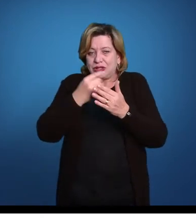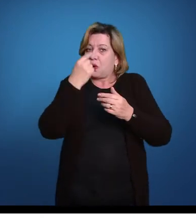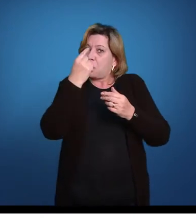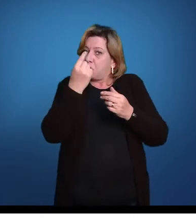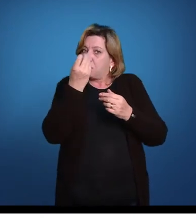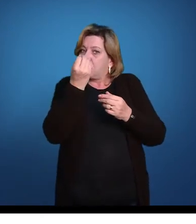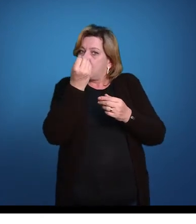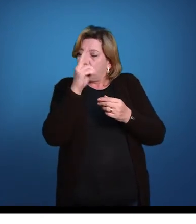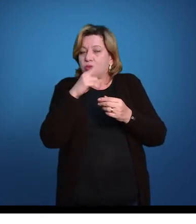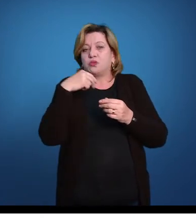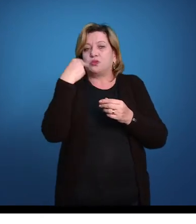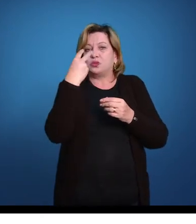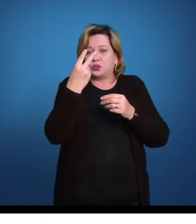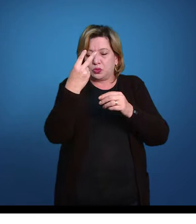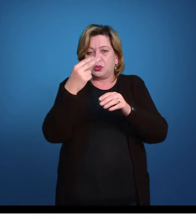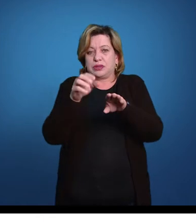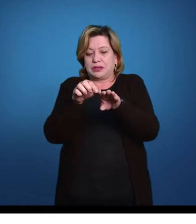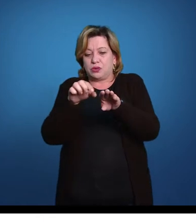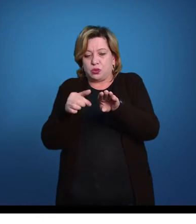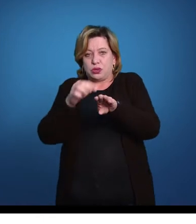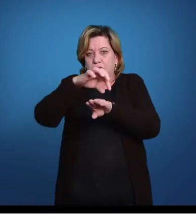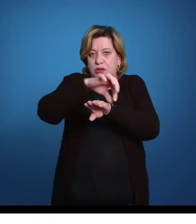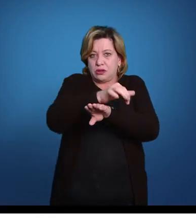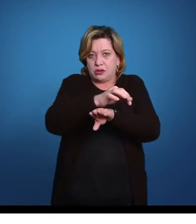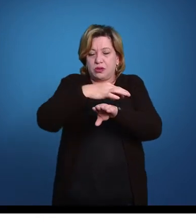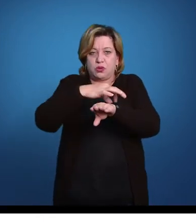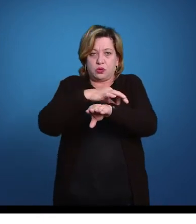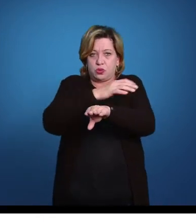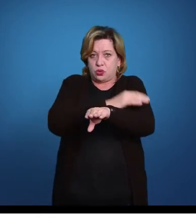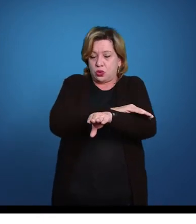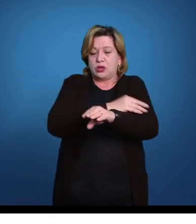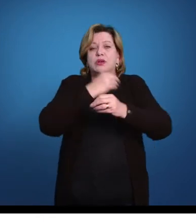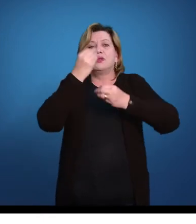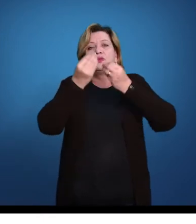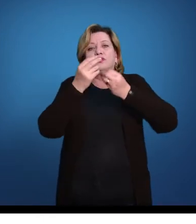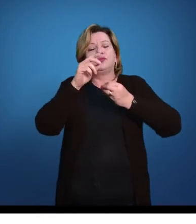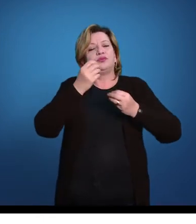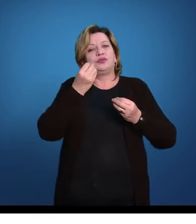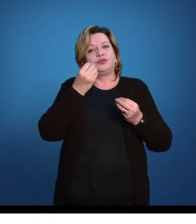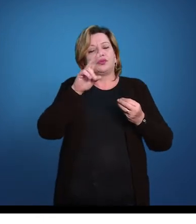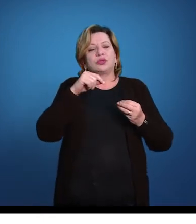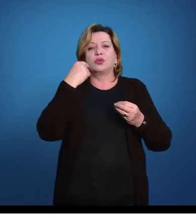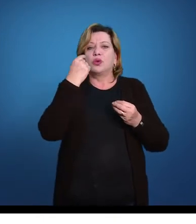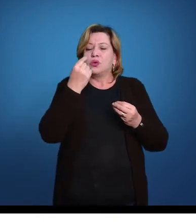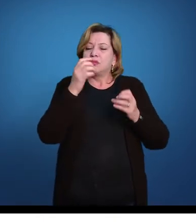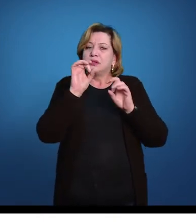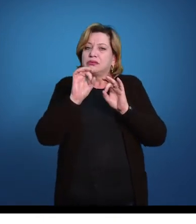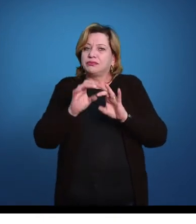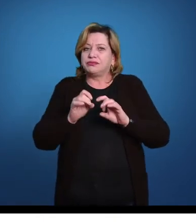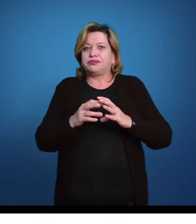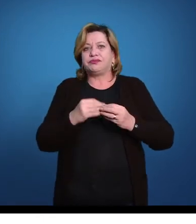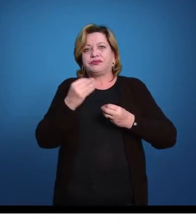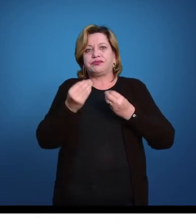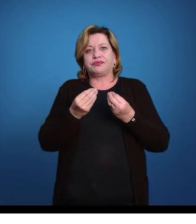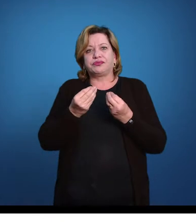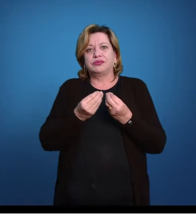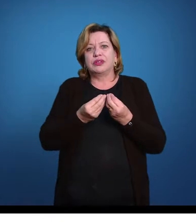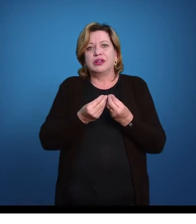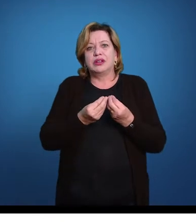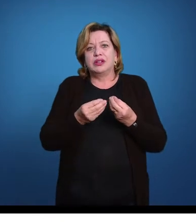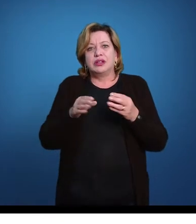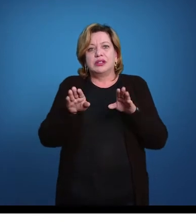dorsais e uma nadadeira caudal só. A gente vai falar sobre compartimentalização de nadadeiras quando estivermos falando